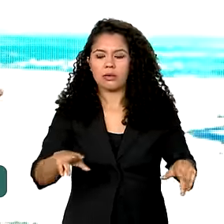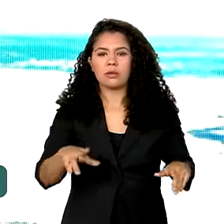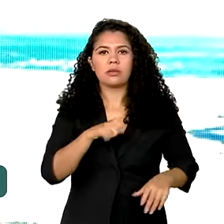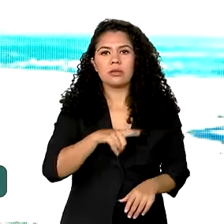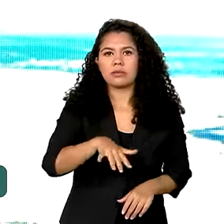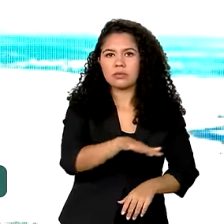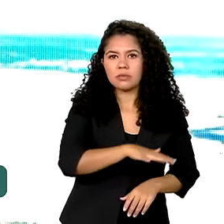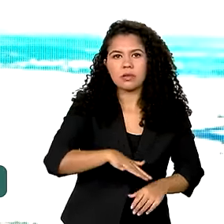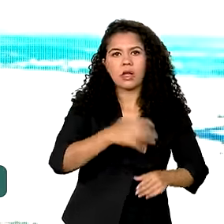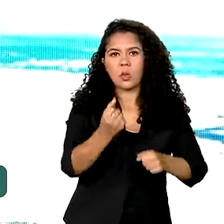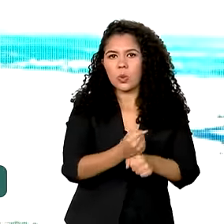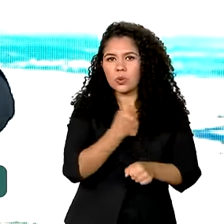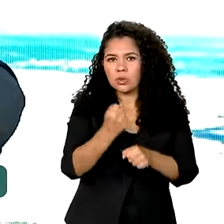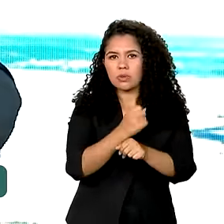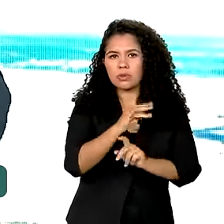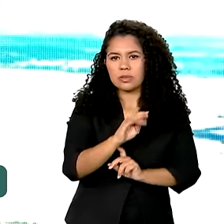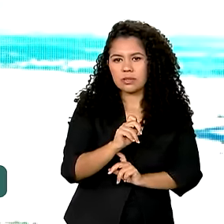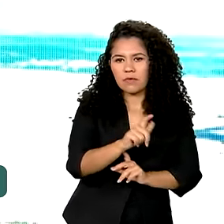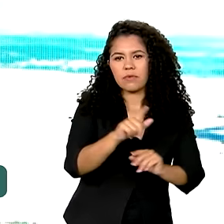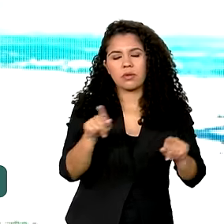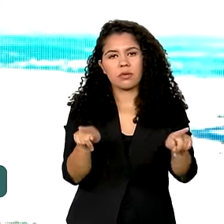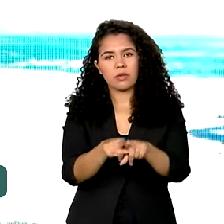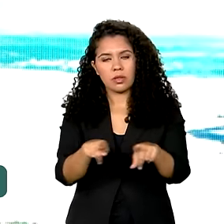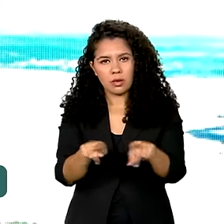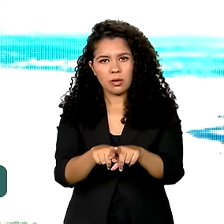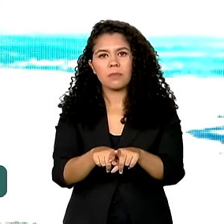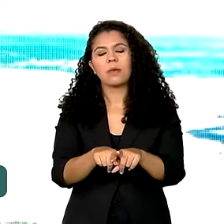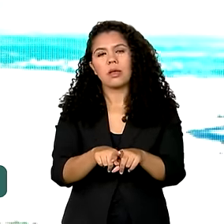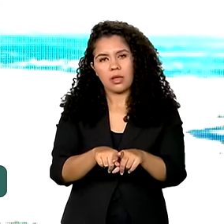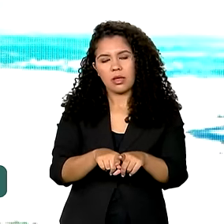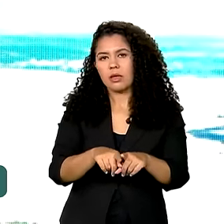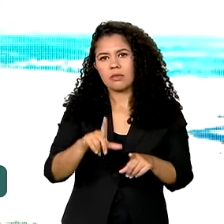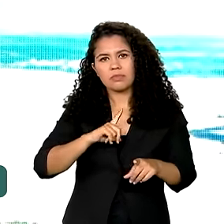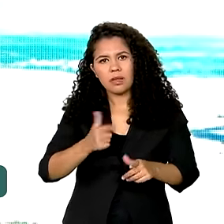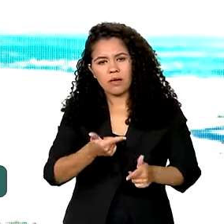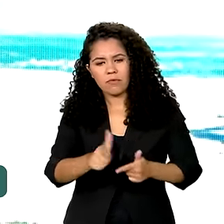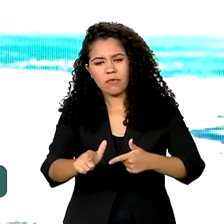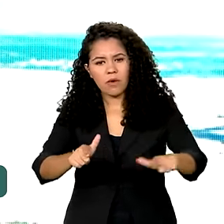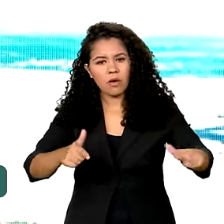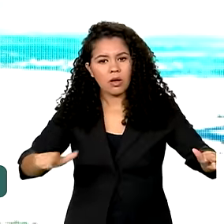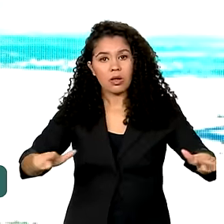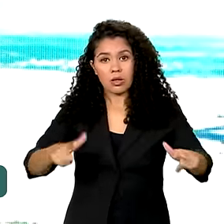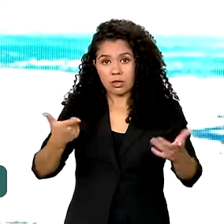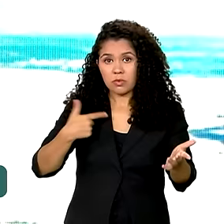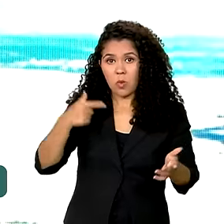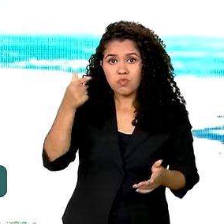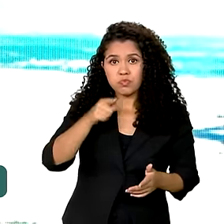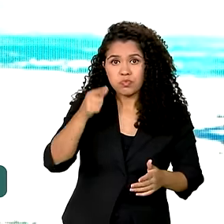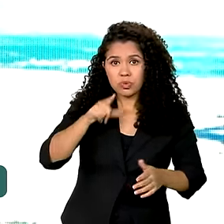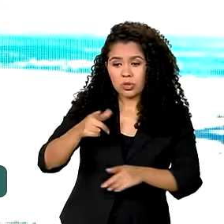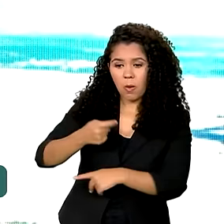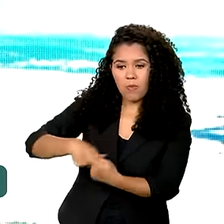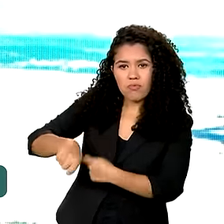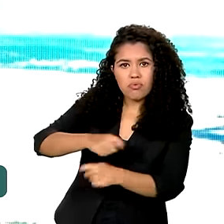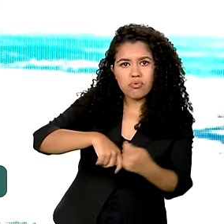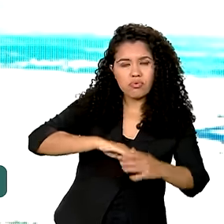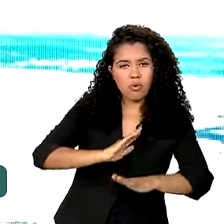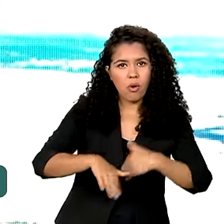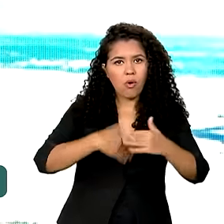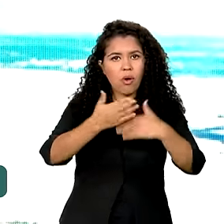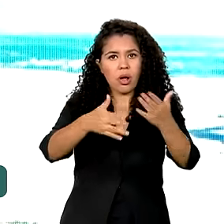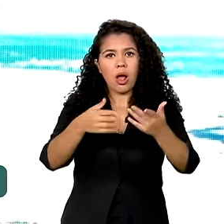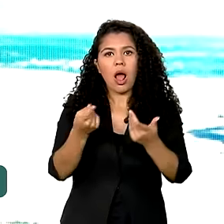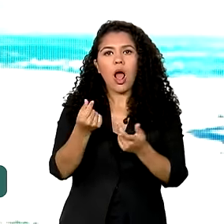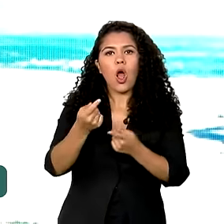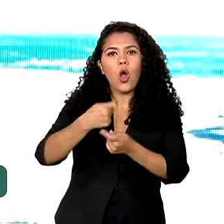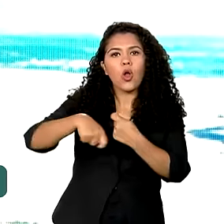da condição civil, no setor do papel e celulose, ou seja, se esses investimentos estão acontecendo, a economia não